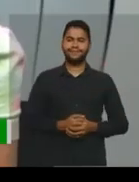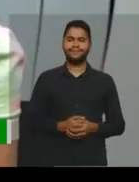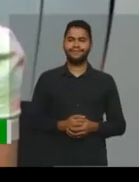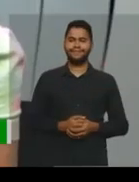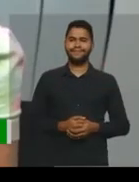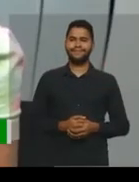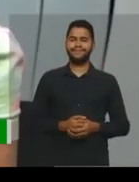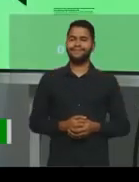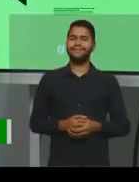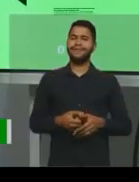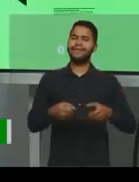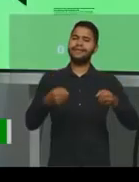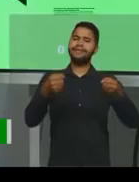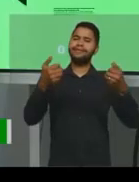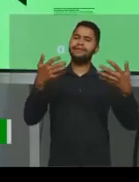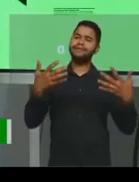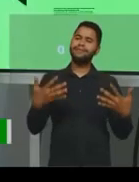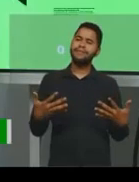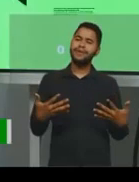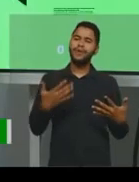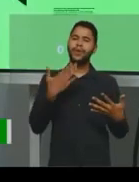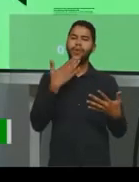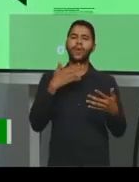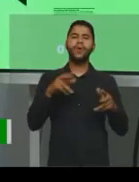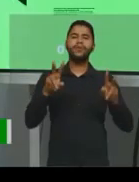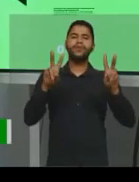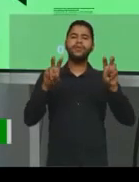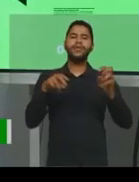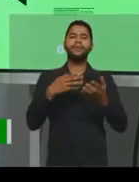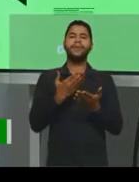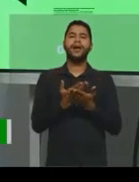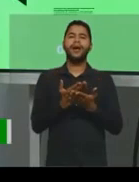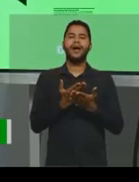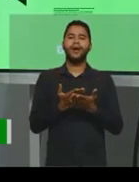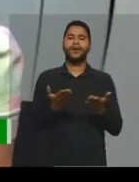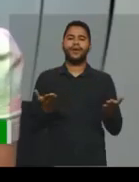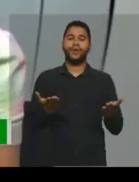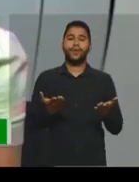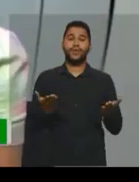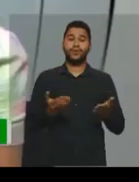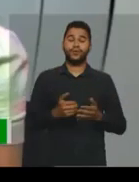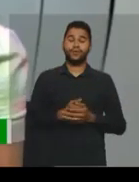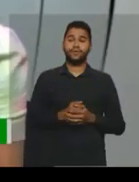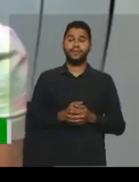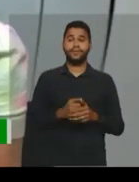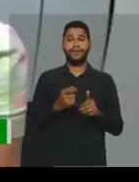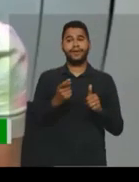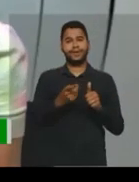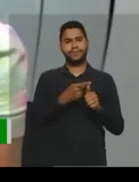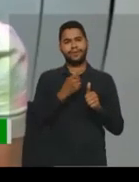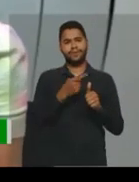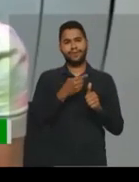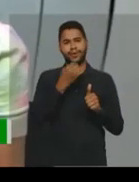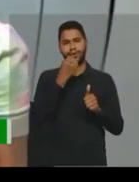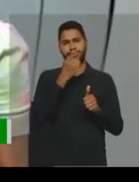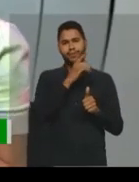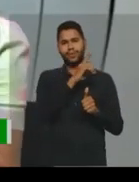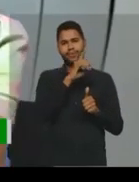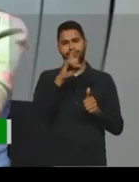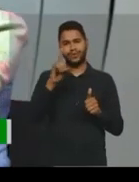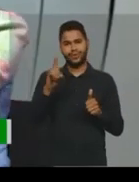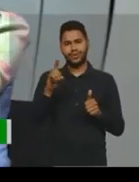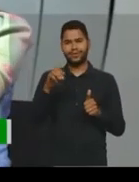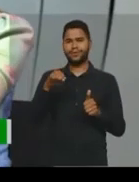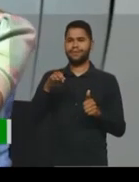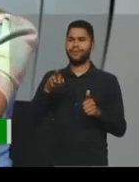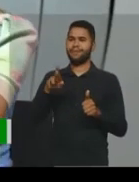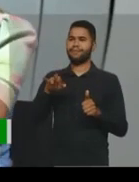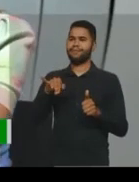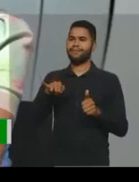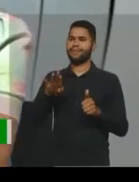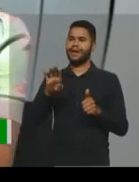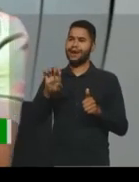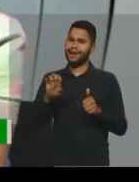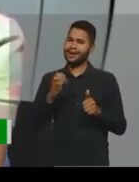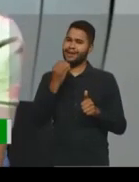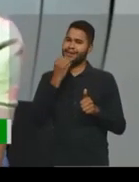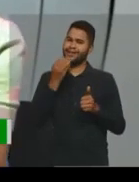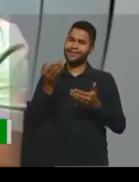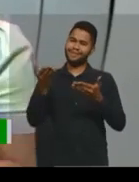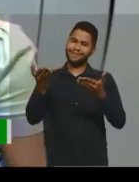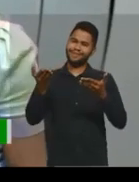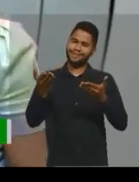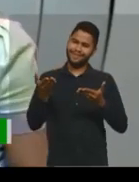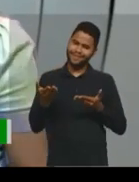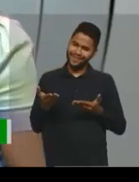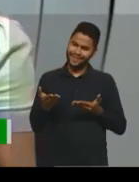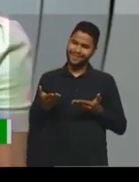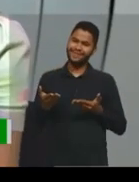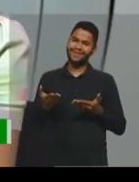Joia, conta para a gente aí quais foram os temas das suas aulas hoje. Então, primeiro, bom dia professora Maria Alice, seja bem-vinda.